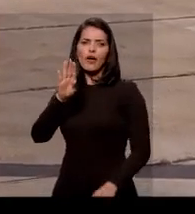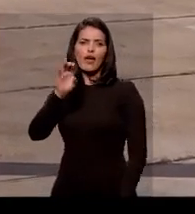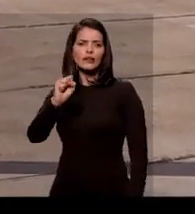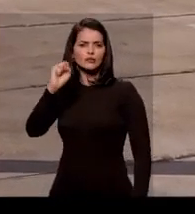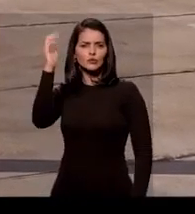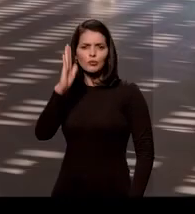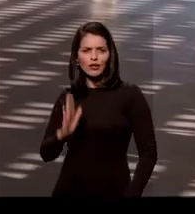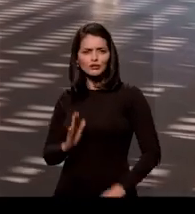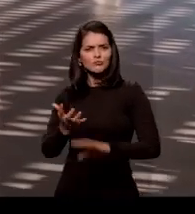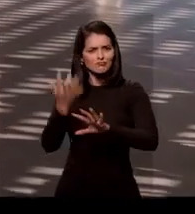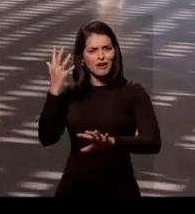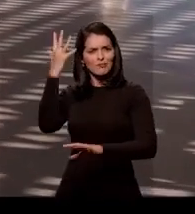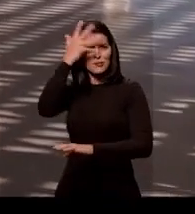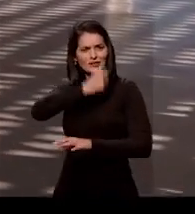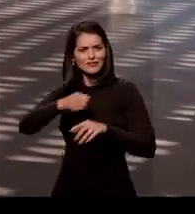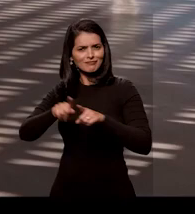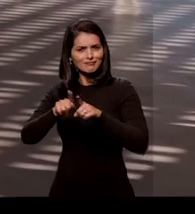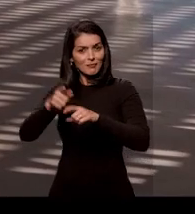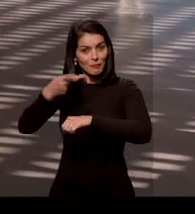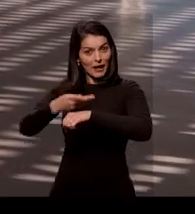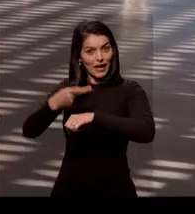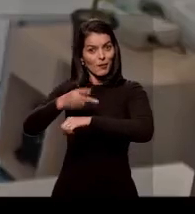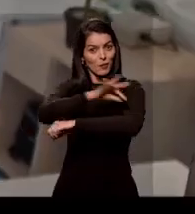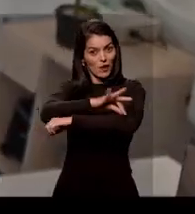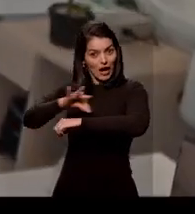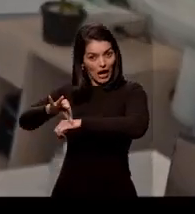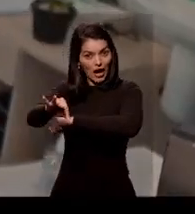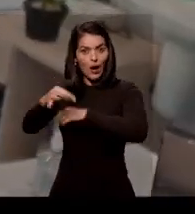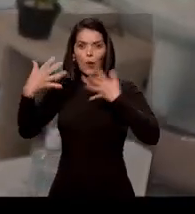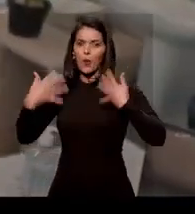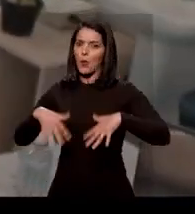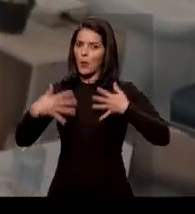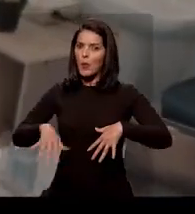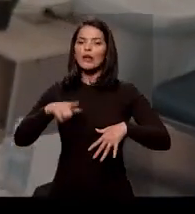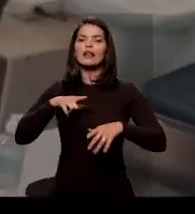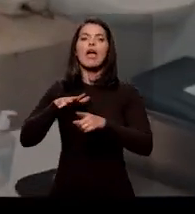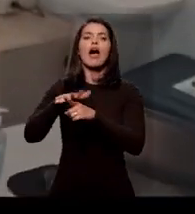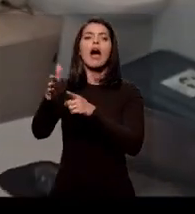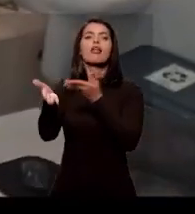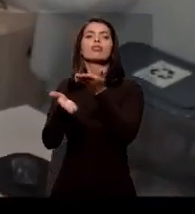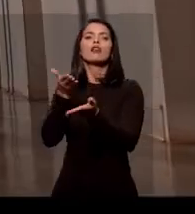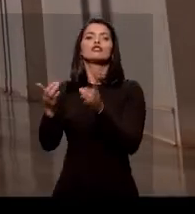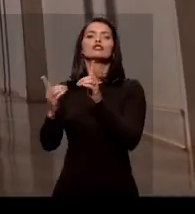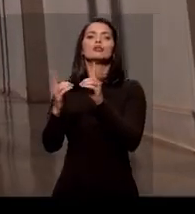prêmio de arquitetura. E mais importante, atende a 300 pessoas por dia.